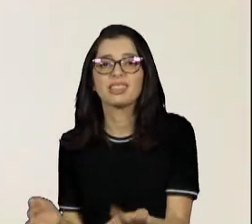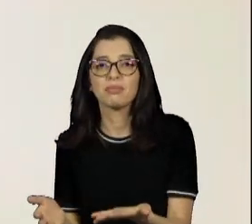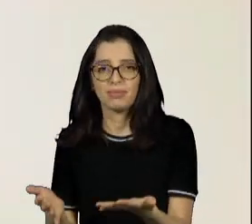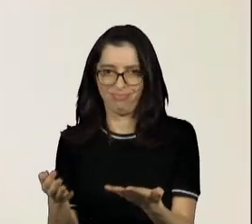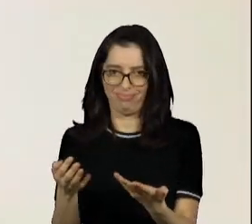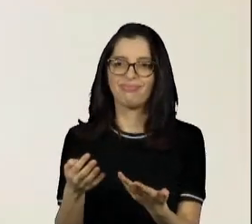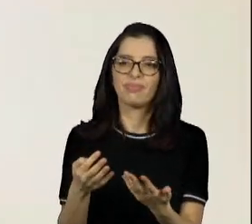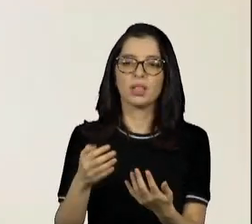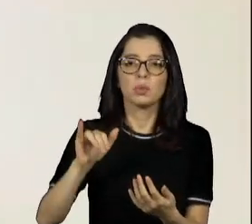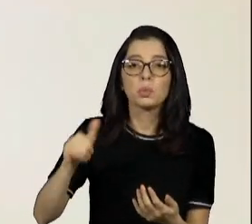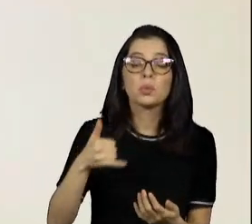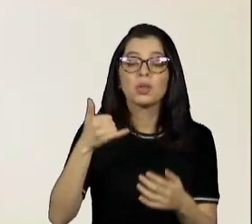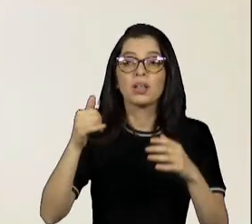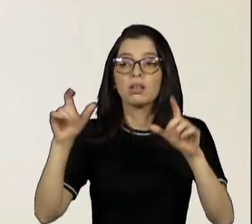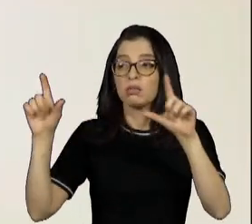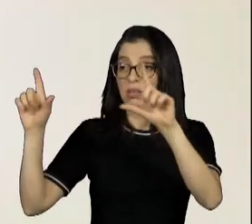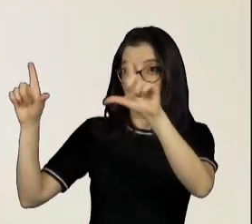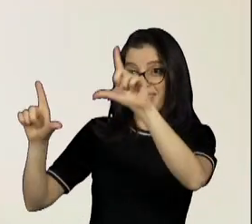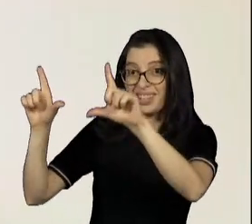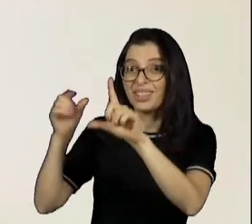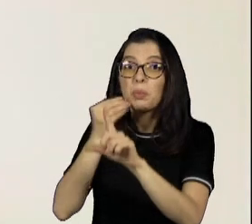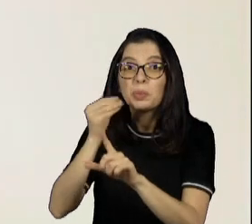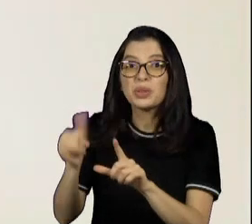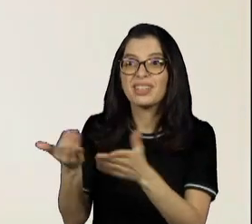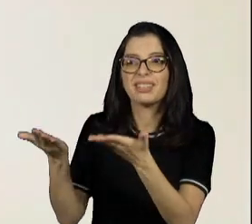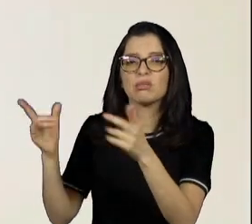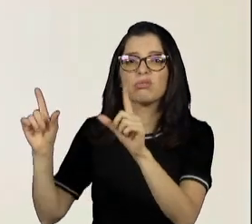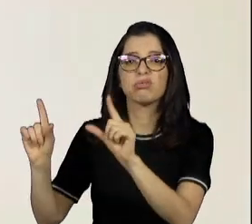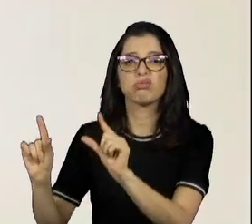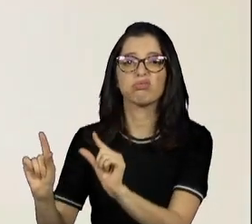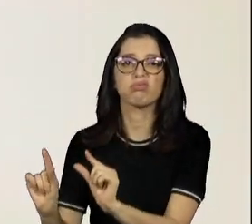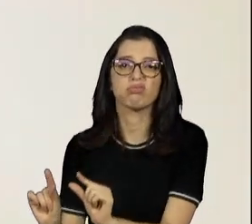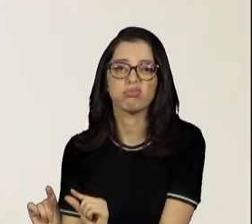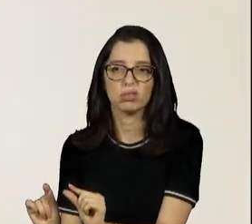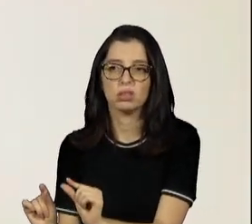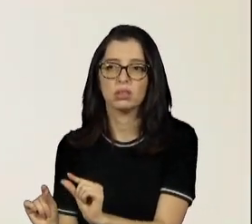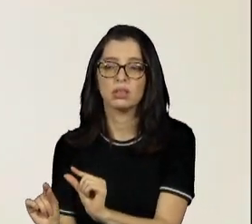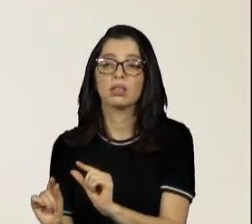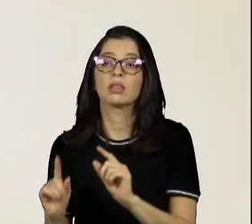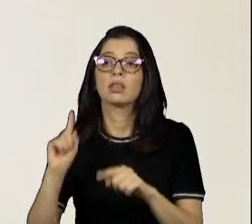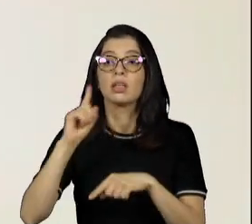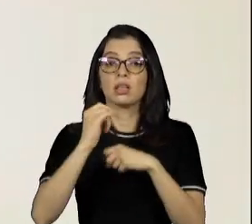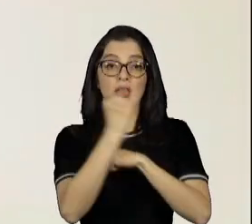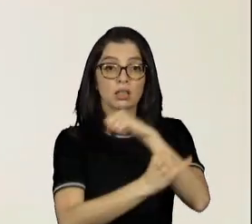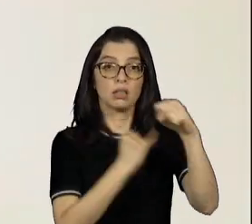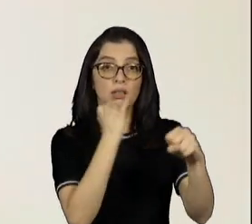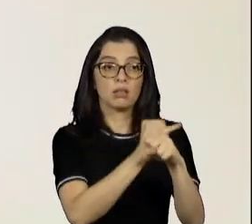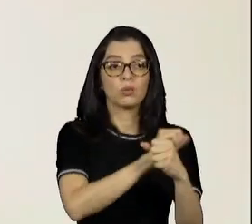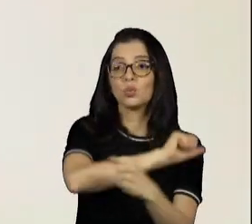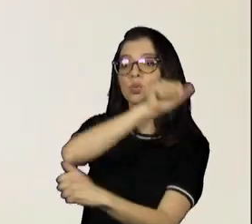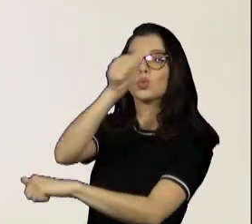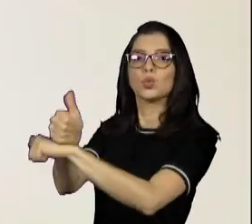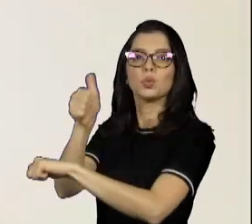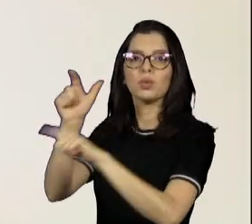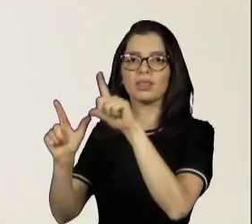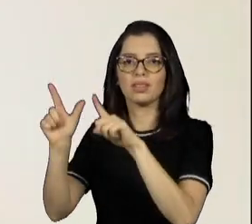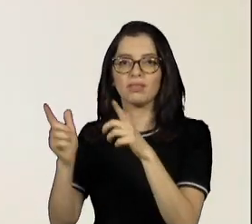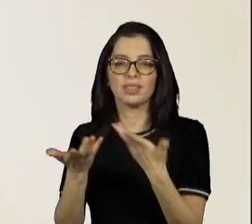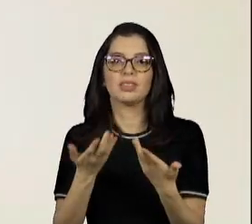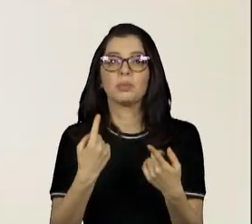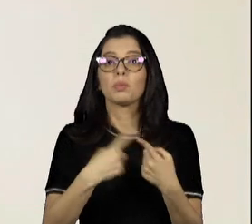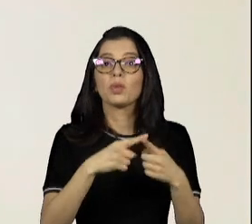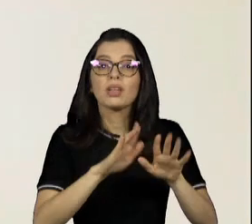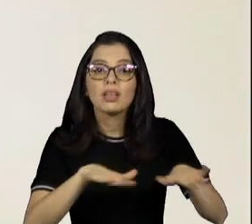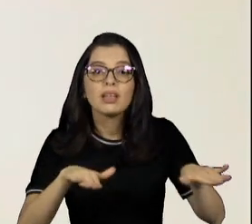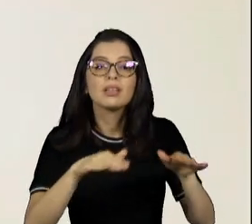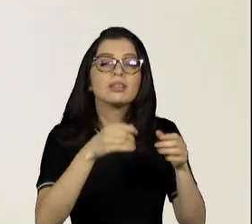muito grande para a internet. A internet que está tendo mais esse papel, onde as crianças buscam mais esse tipo de informação